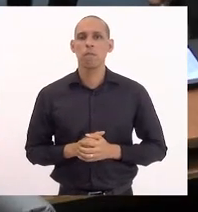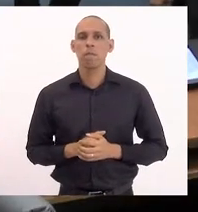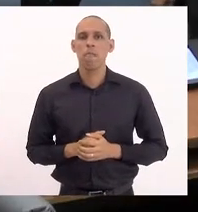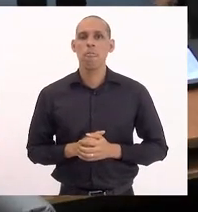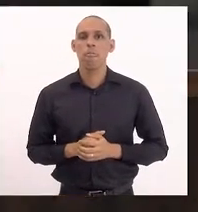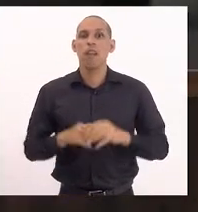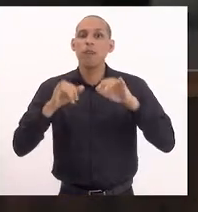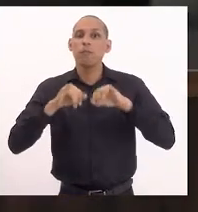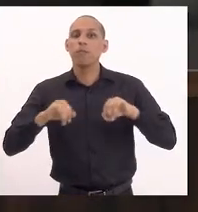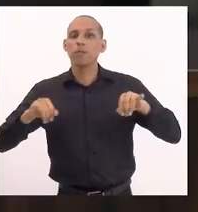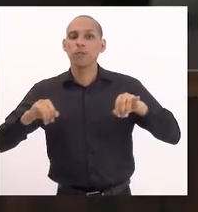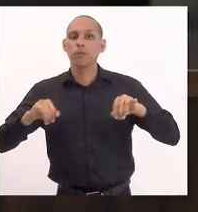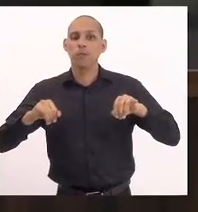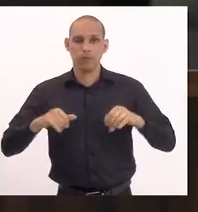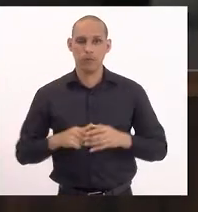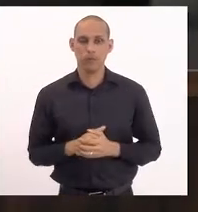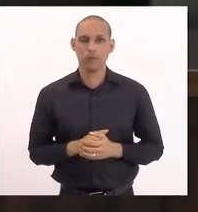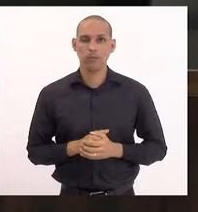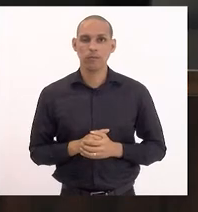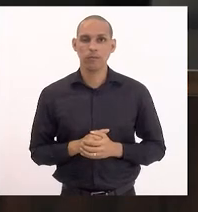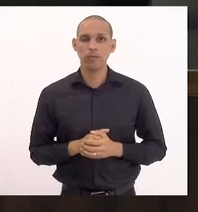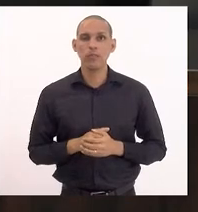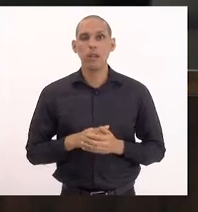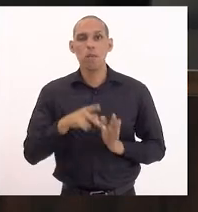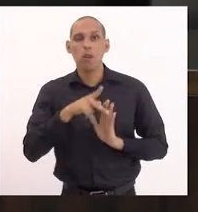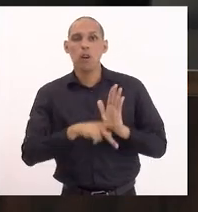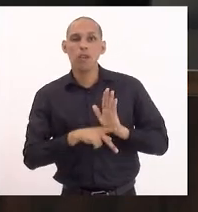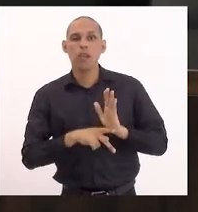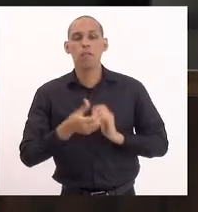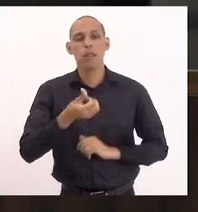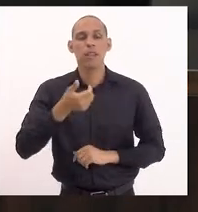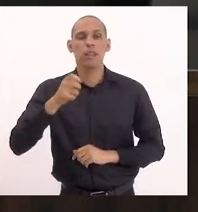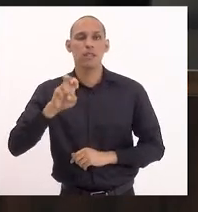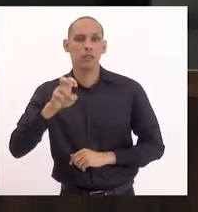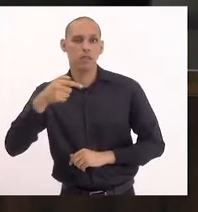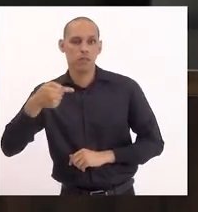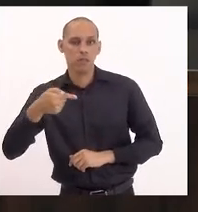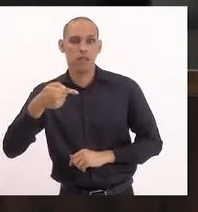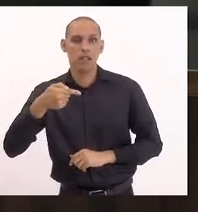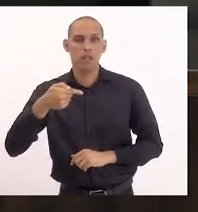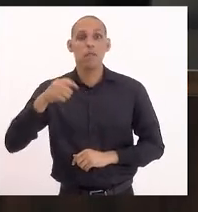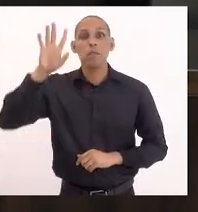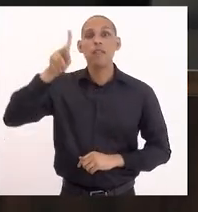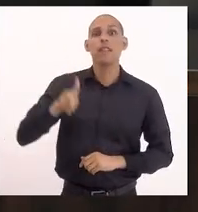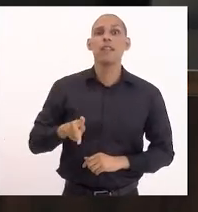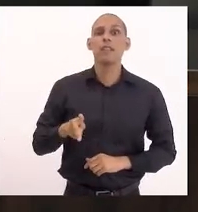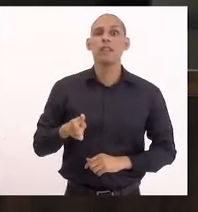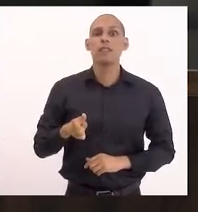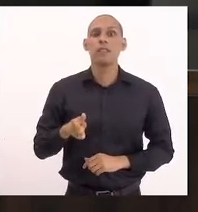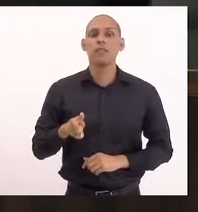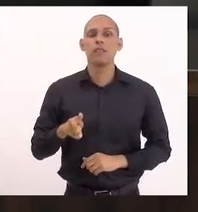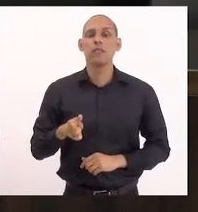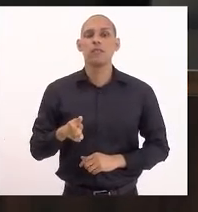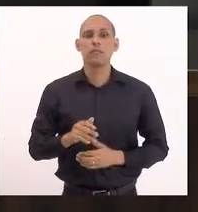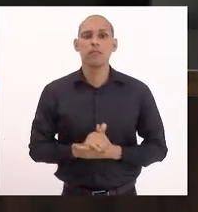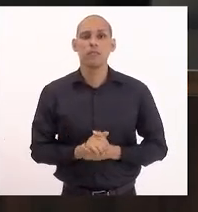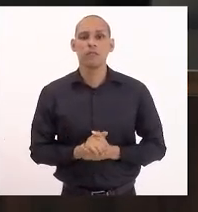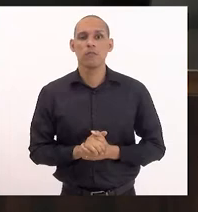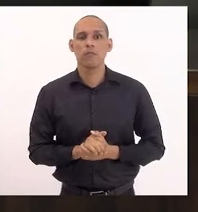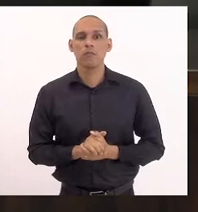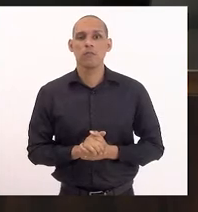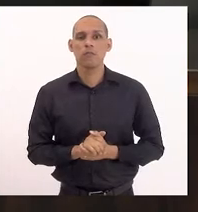Anuncio. Projeto de resolução 657-21 de autoria do deputado... Presidente. Marcos, deputada Tia Jú.